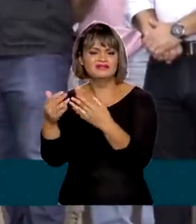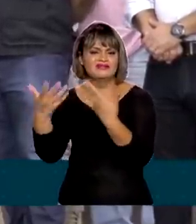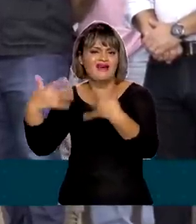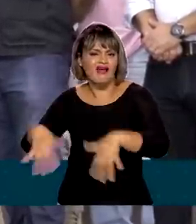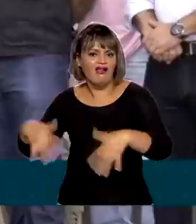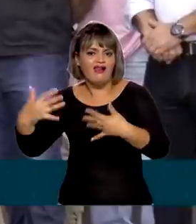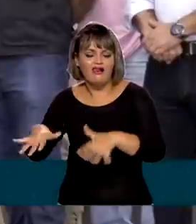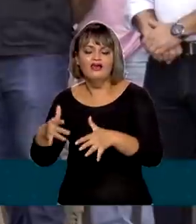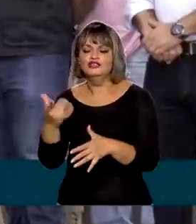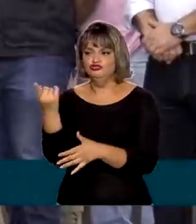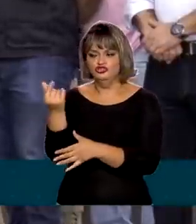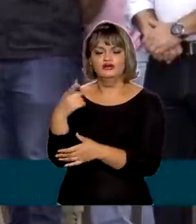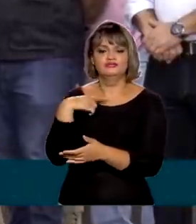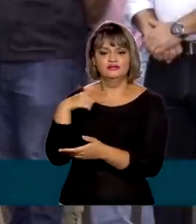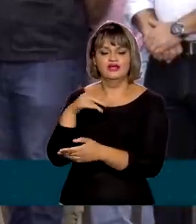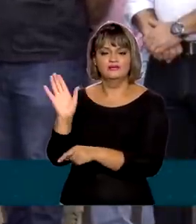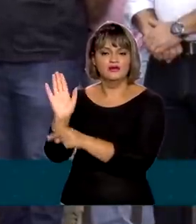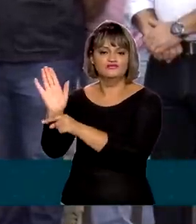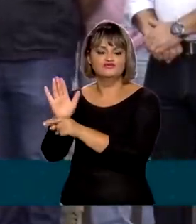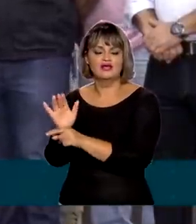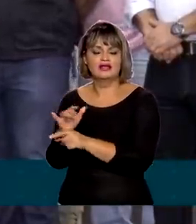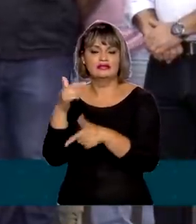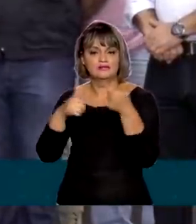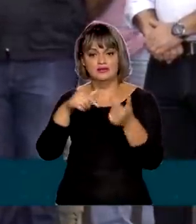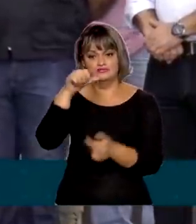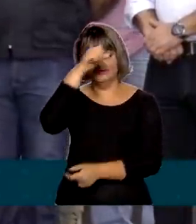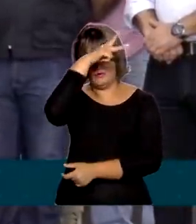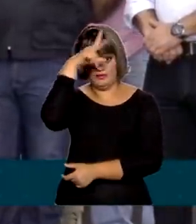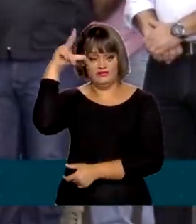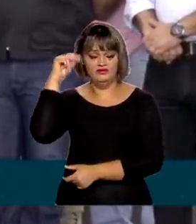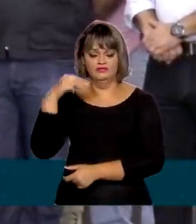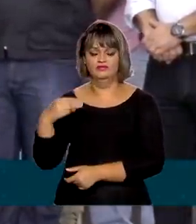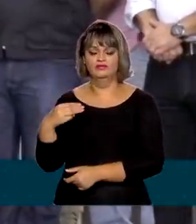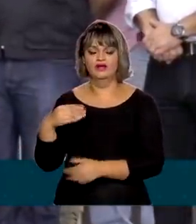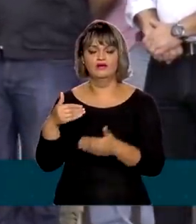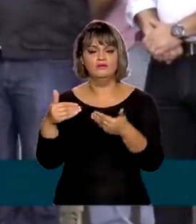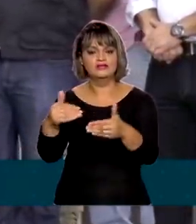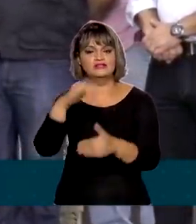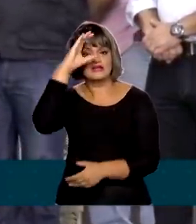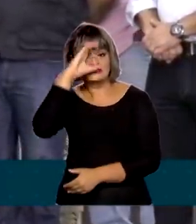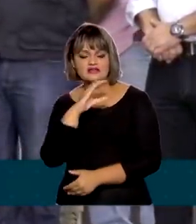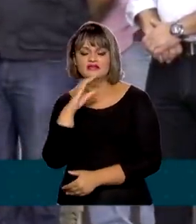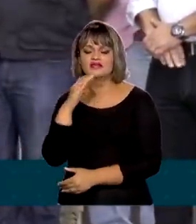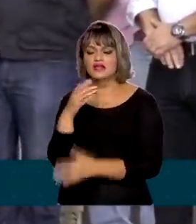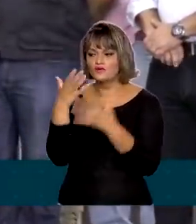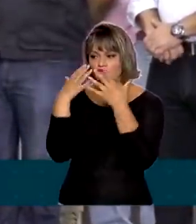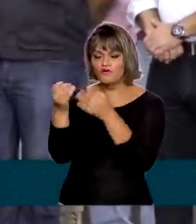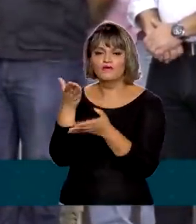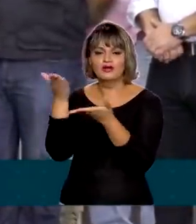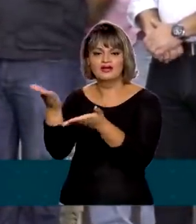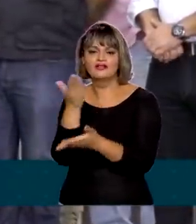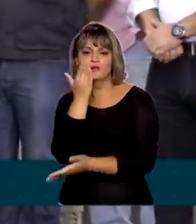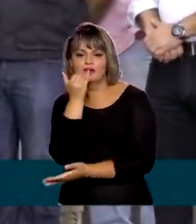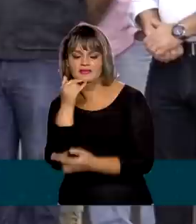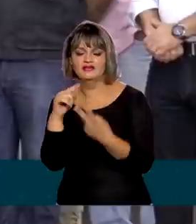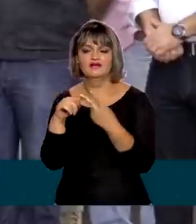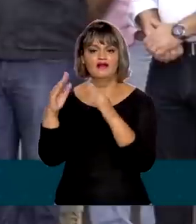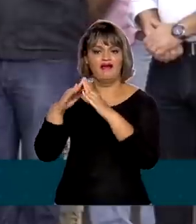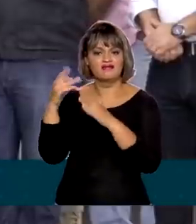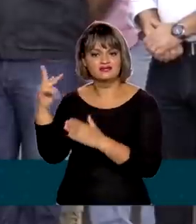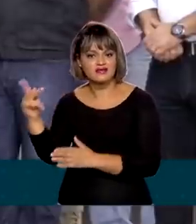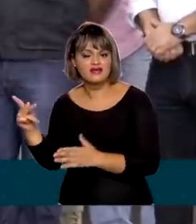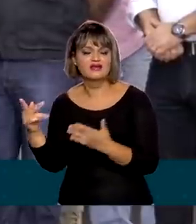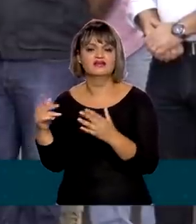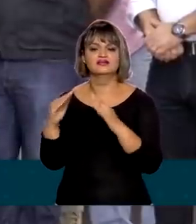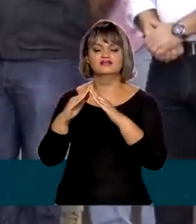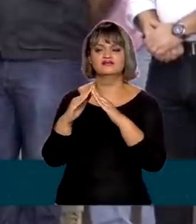previstos para isso, junto às prefeituras, através do Ministério da Cidadania, que trata justamente da alimentação, do abrigamento dessas pessoas,